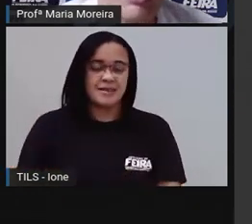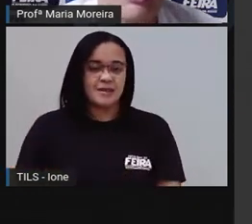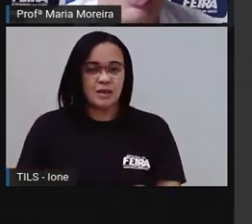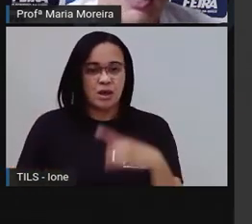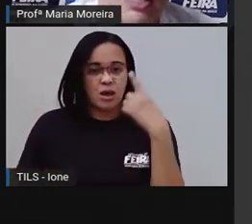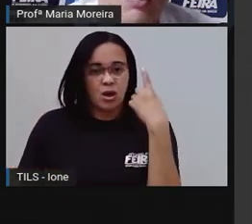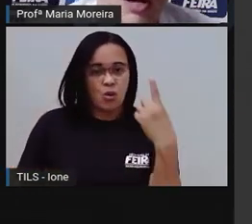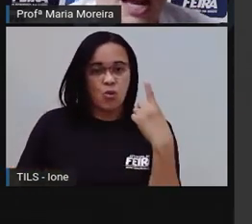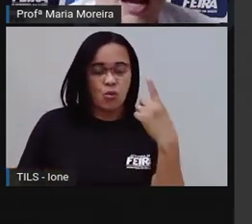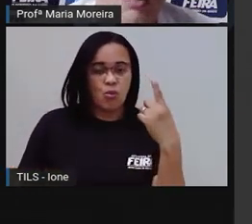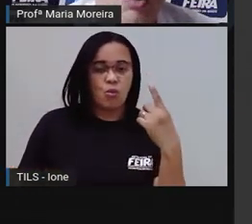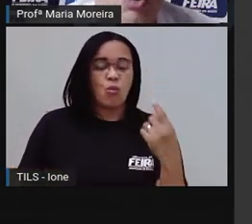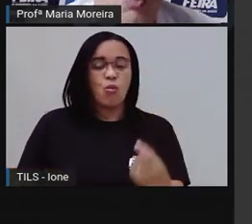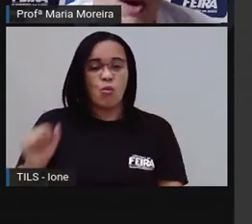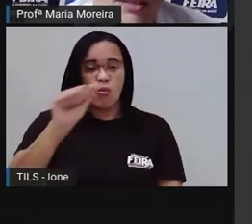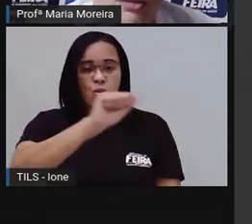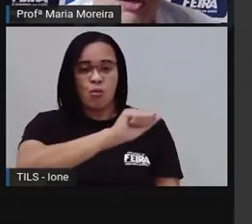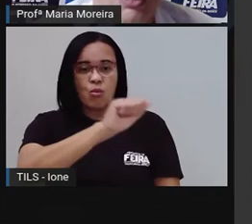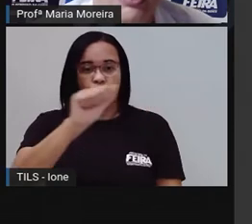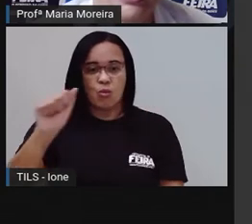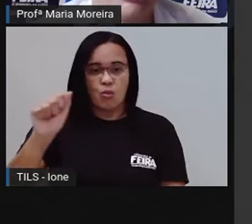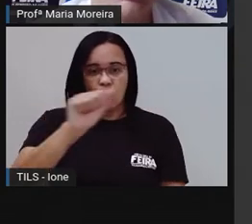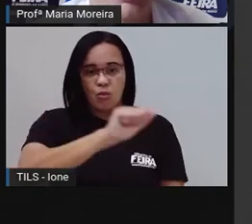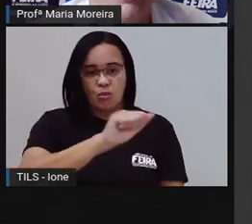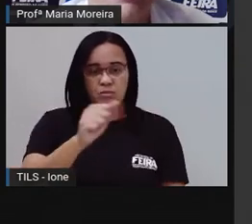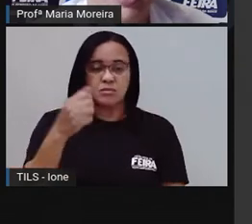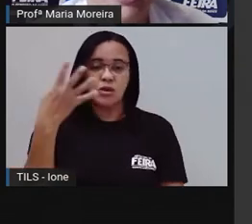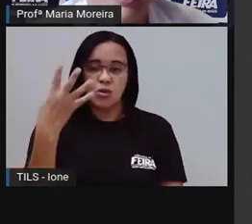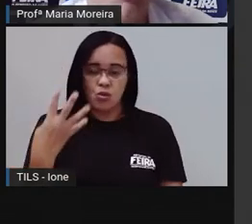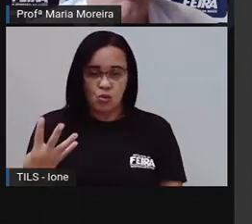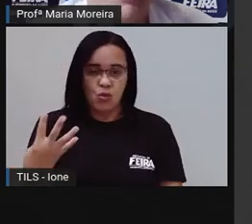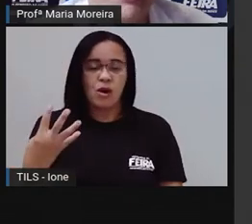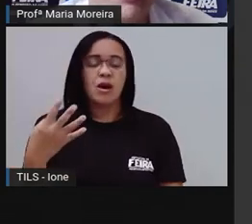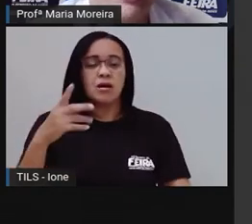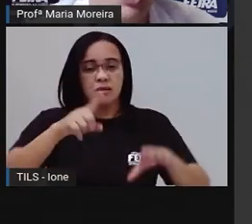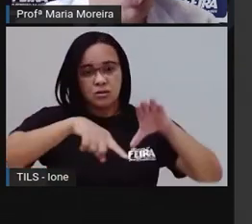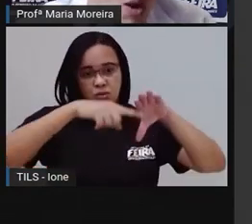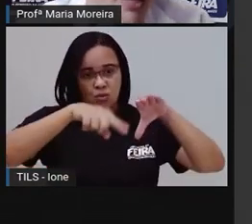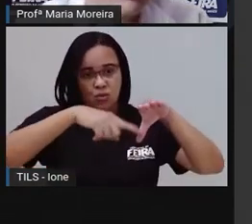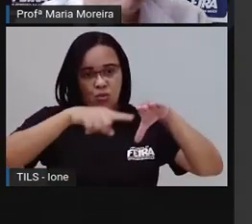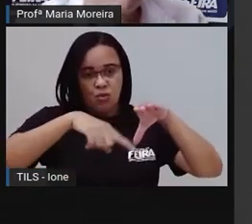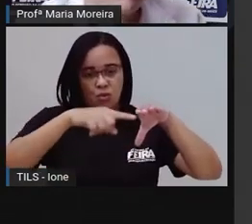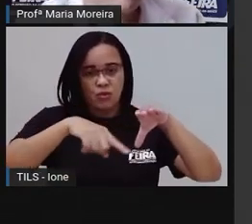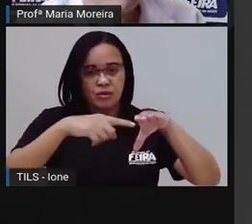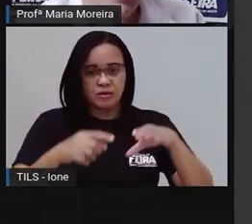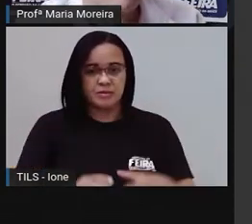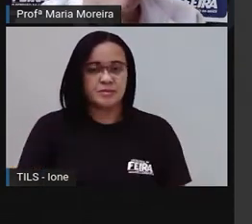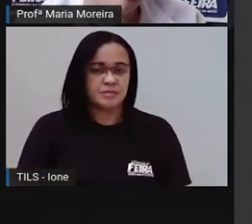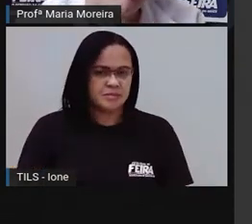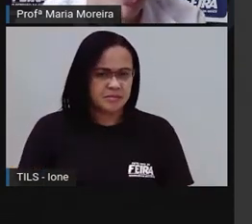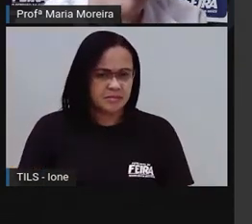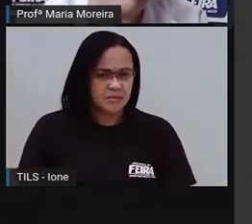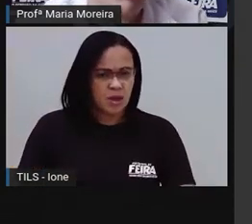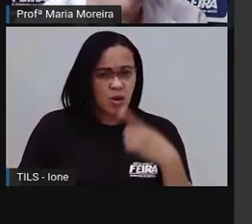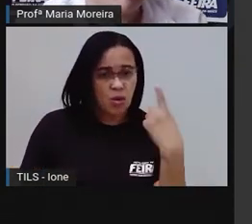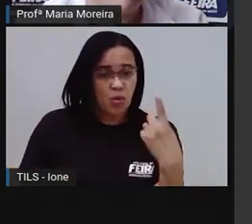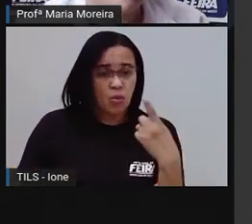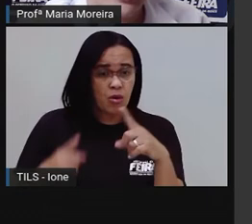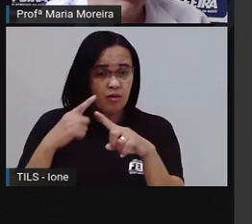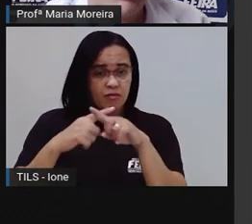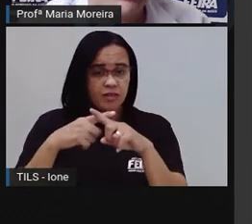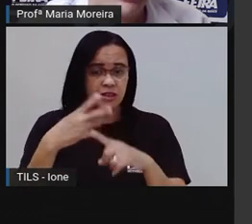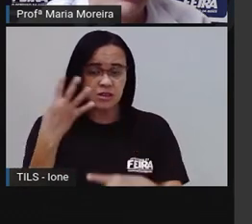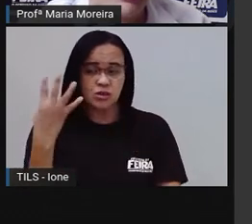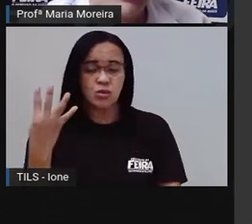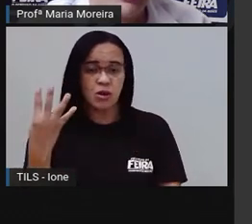né? Olha só aqui. Um carro, quatro rodas. Então, isso quer dizer que é um vezes quatro. Um vezes quatro, se um carro tem quatro rodas,